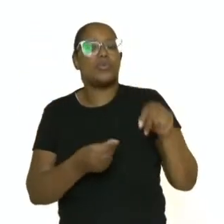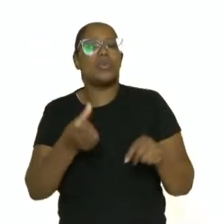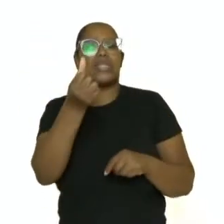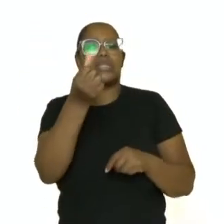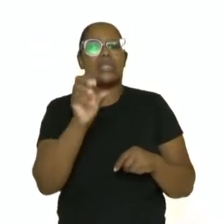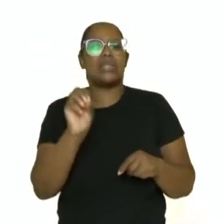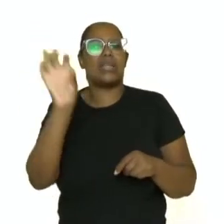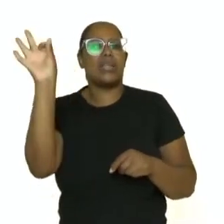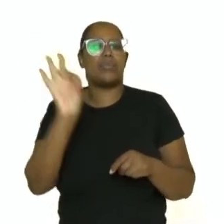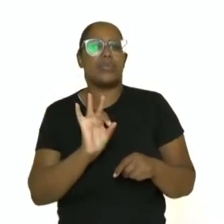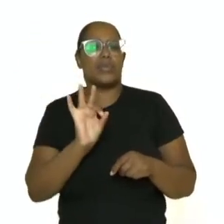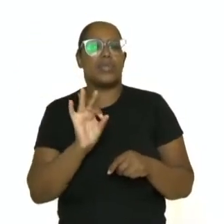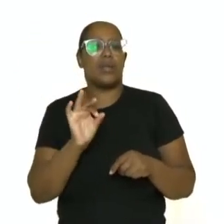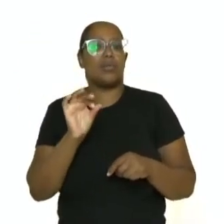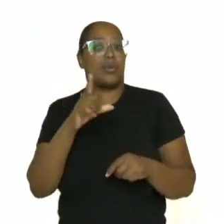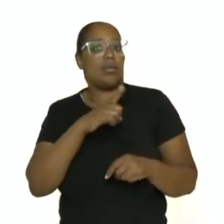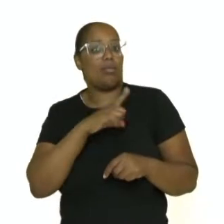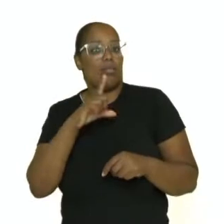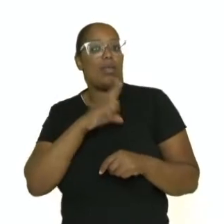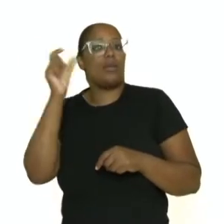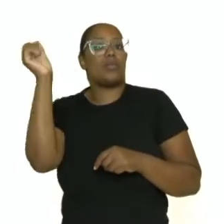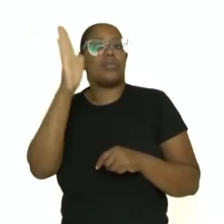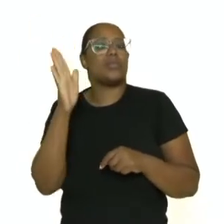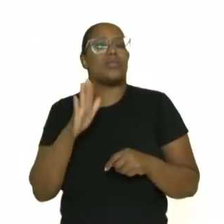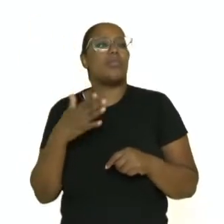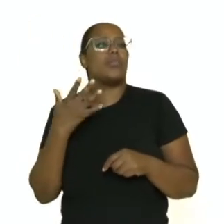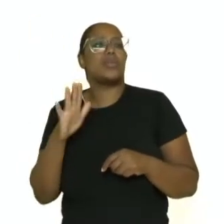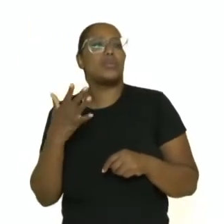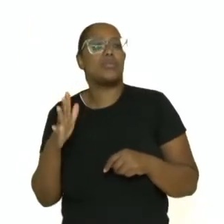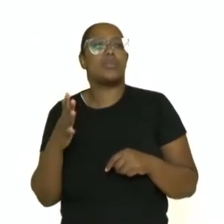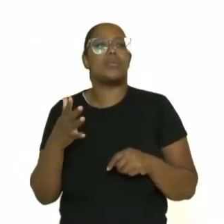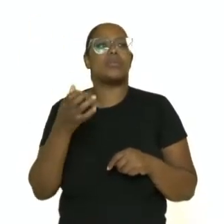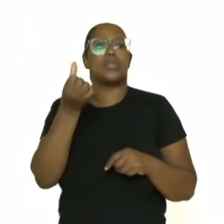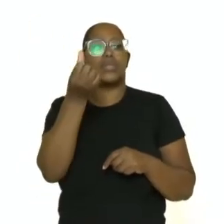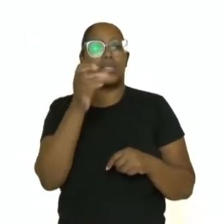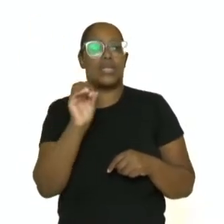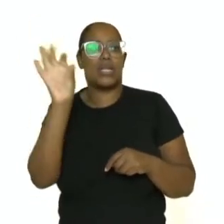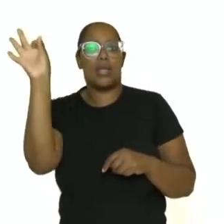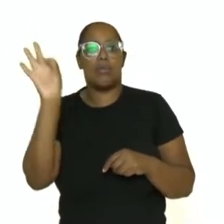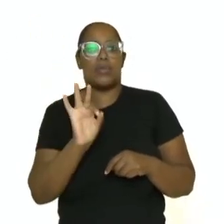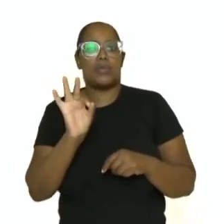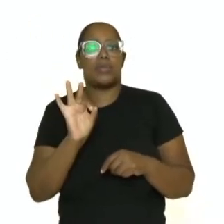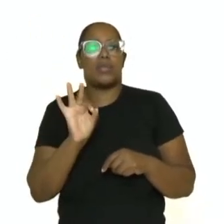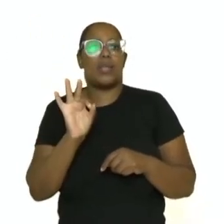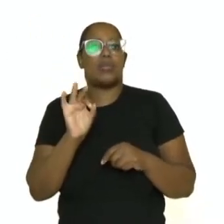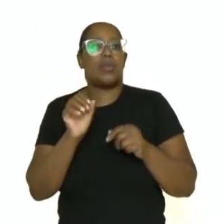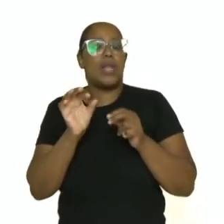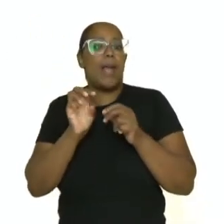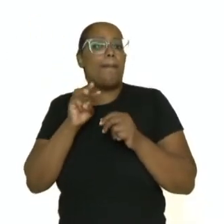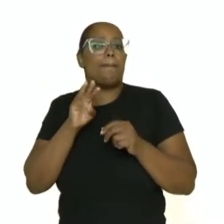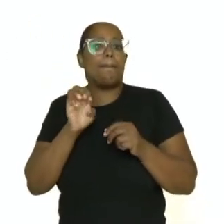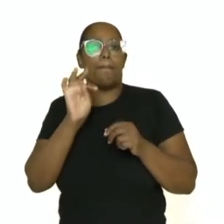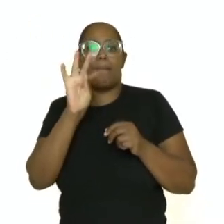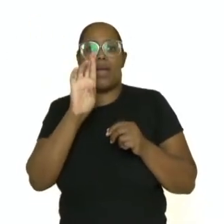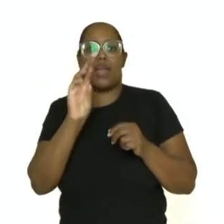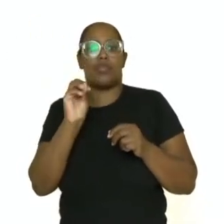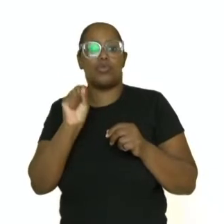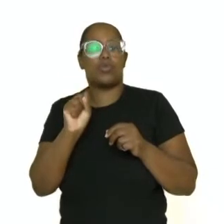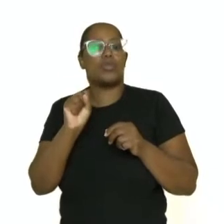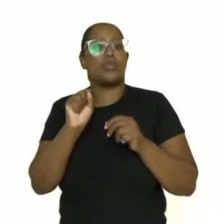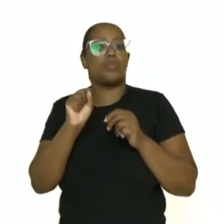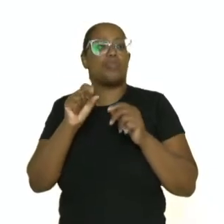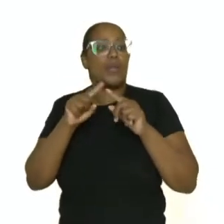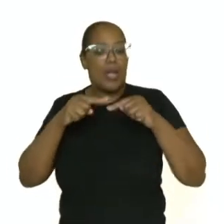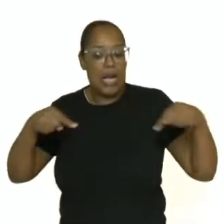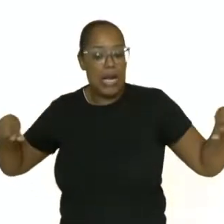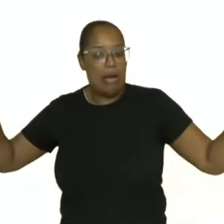foi estimada em 10 mil quilômetros quadrados, correspondente aproximadamente ao tamanho do Líbano. É